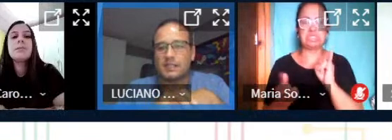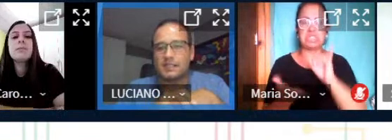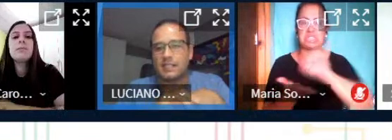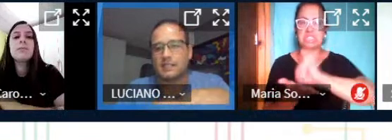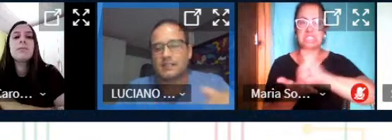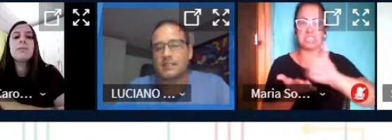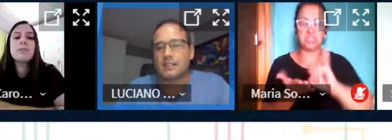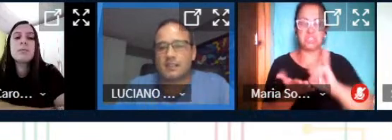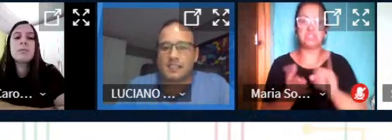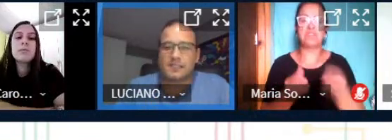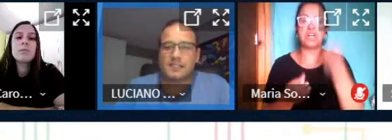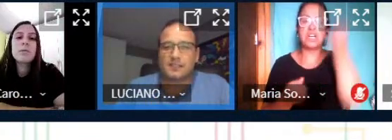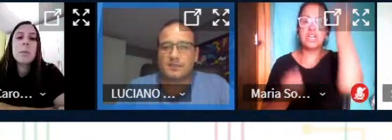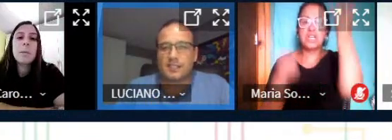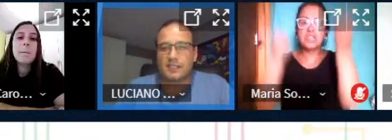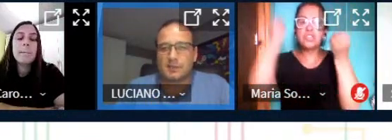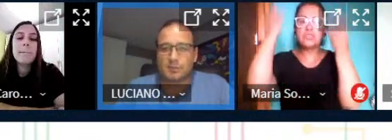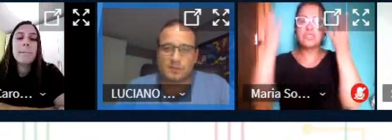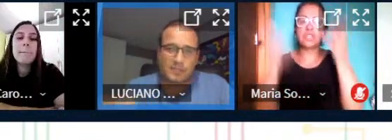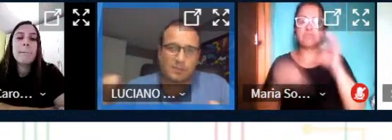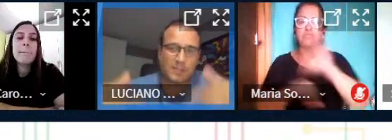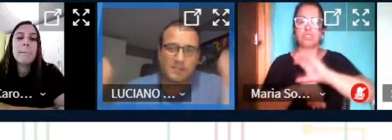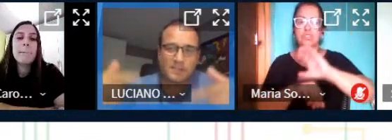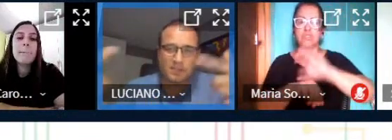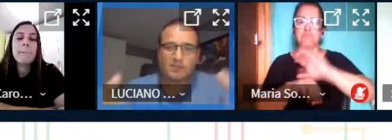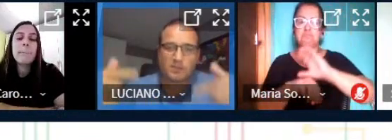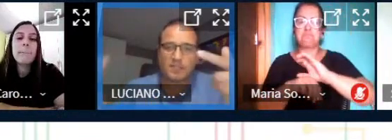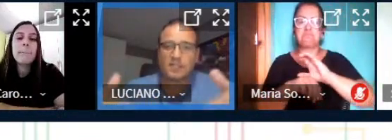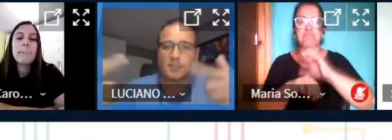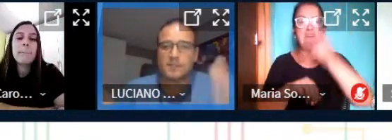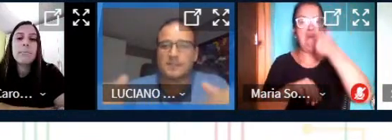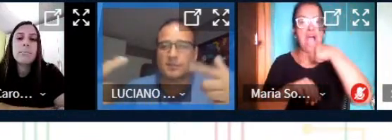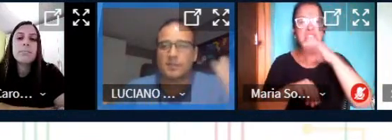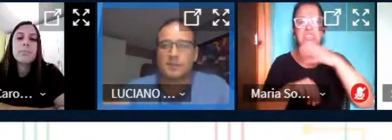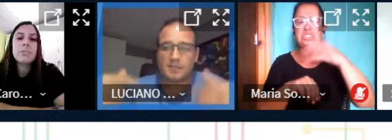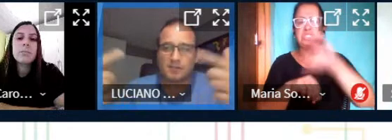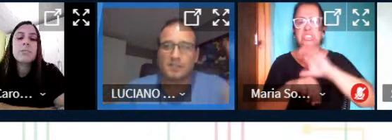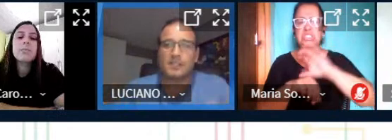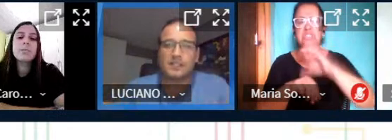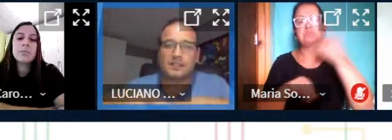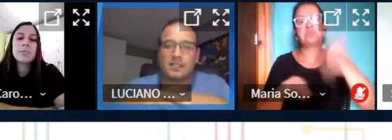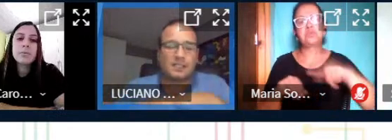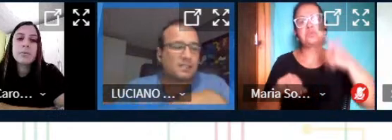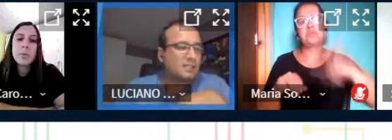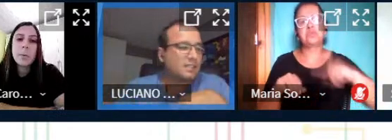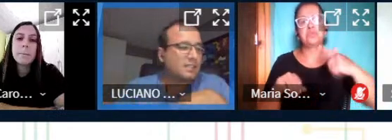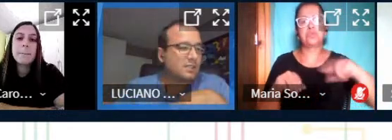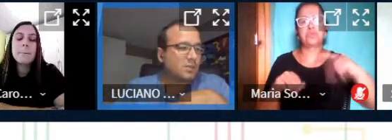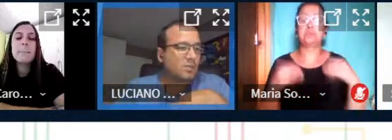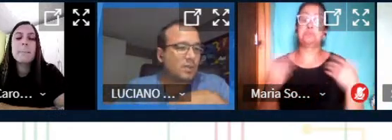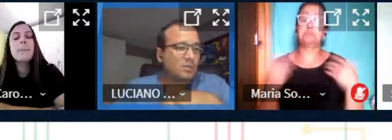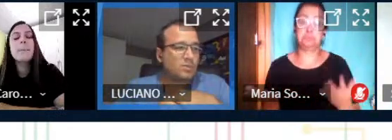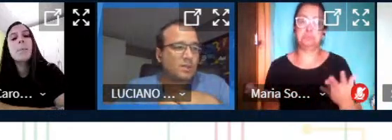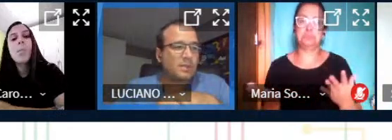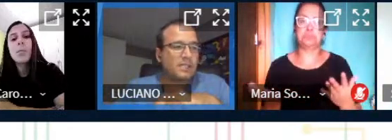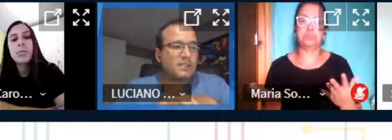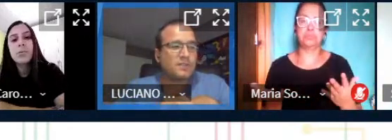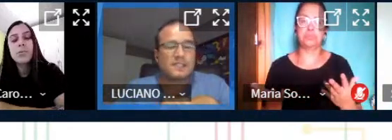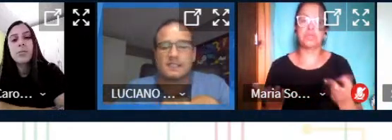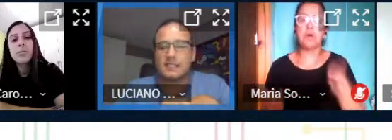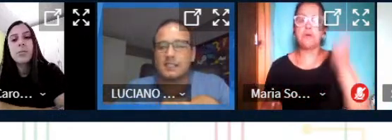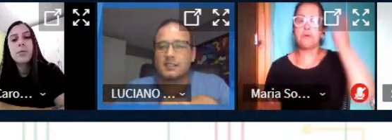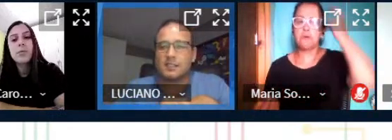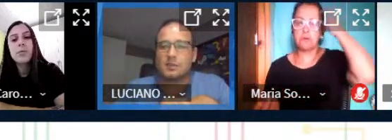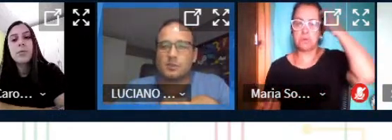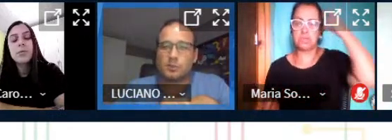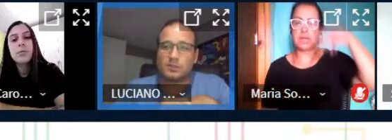envolvida na ciência a ciência seria uma repetição só seria a repetição do repetição né então com a cultura maker